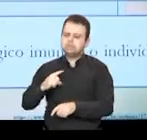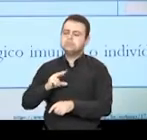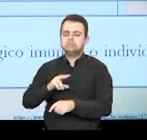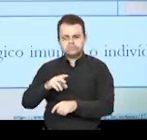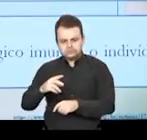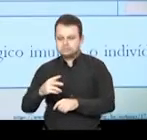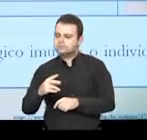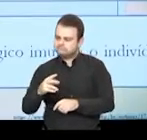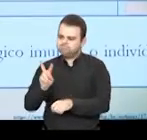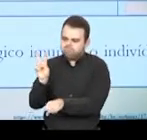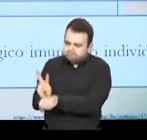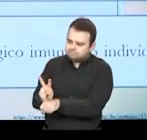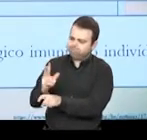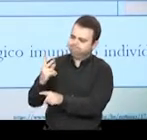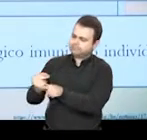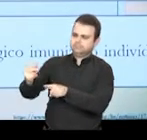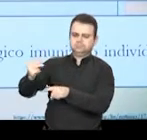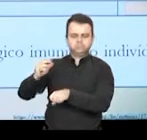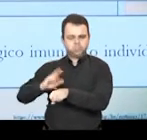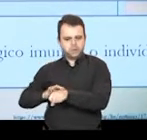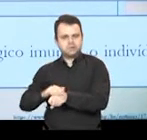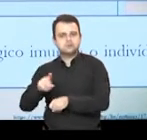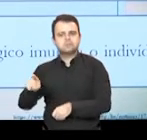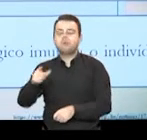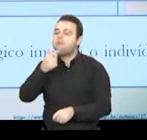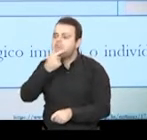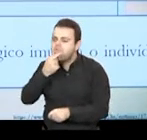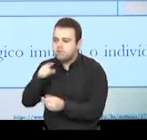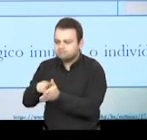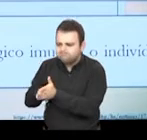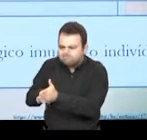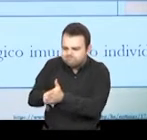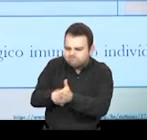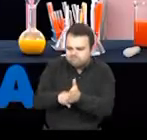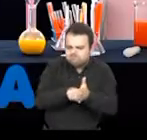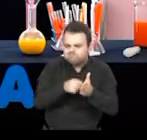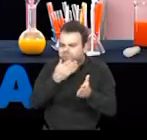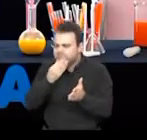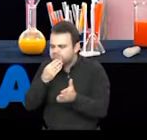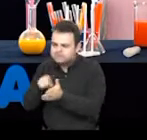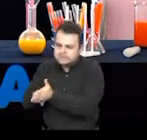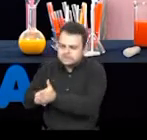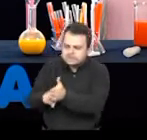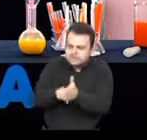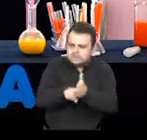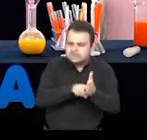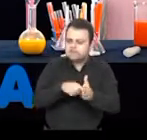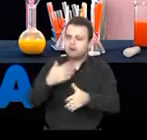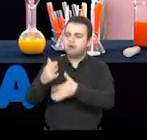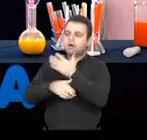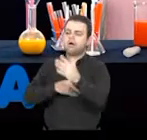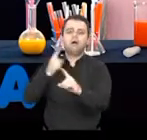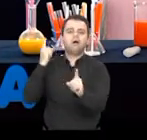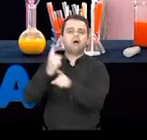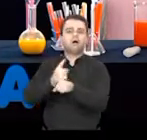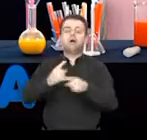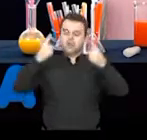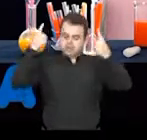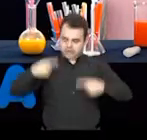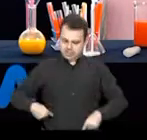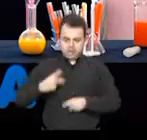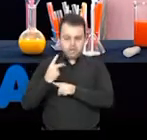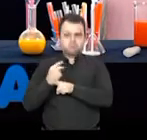Foi então que essa exposição pré-vibranda de um agente etiológico fez a imunização ou defesa